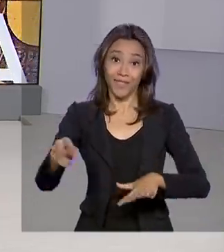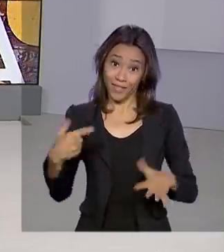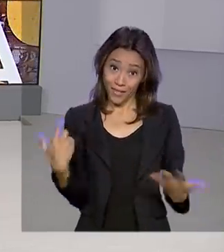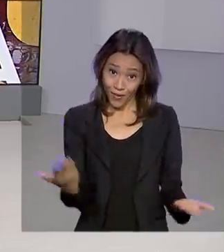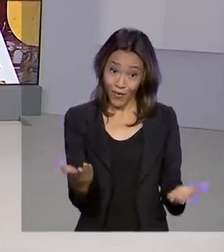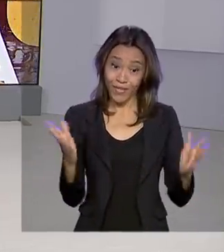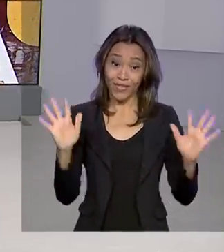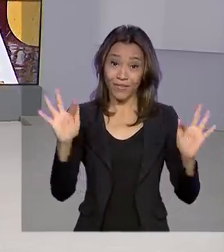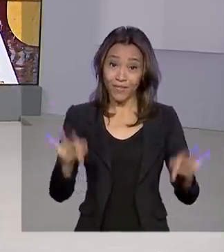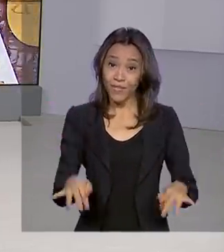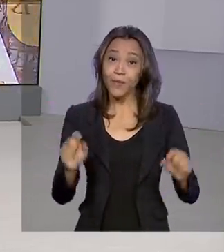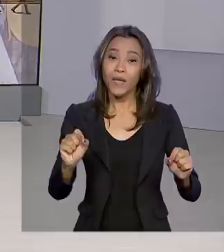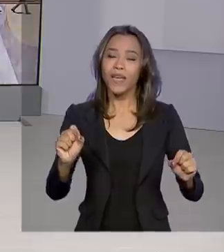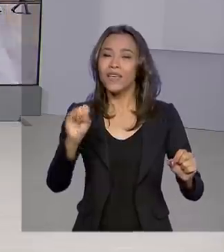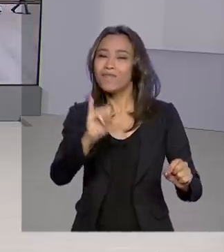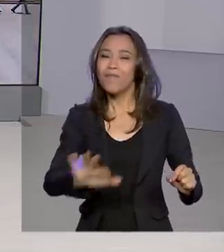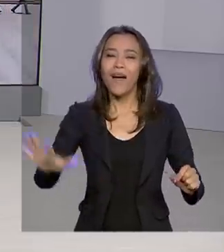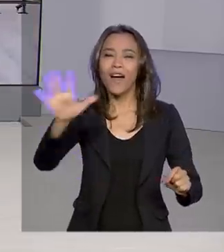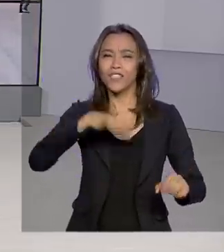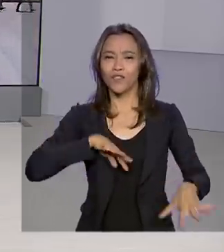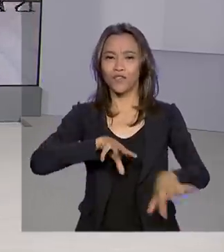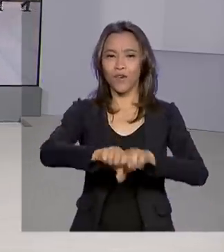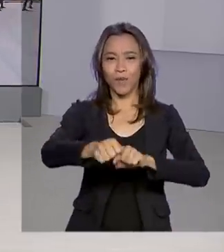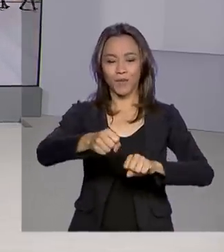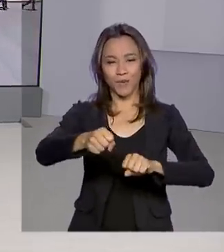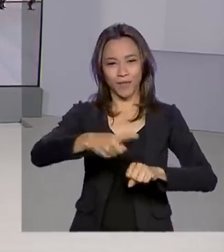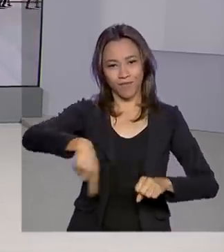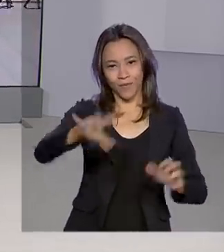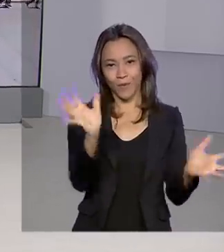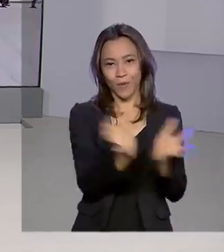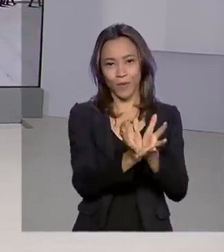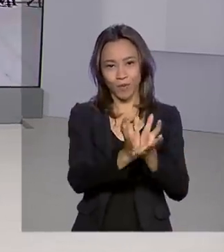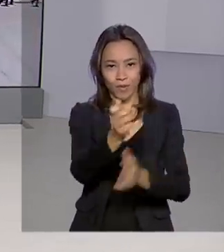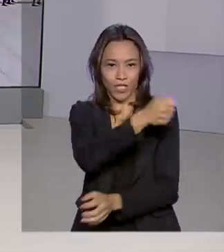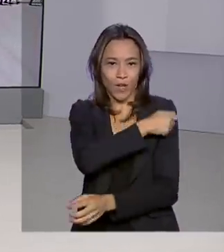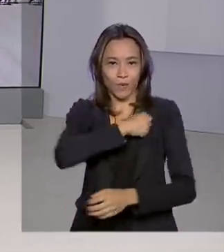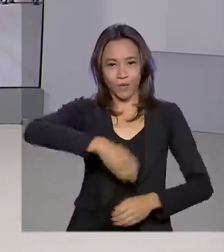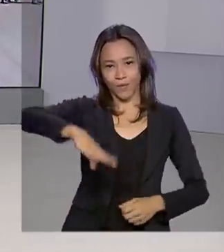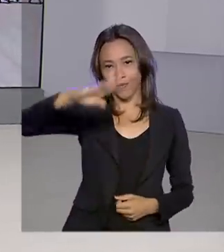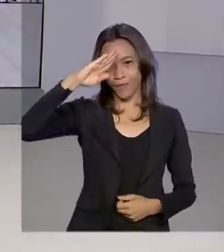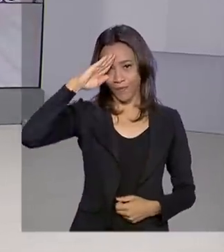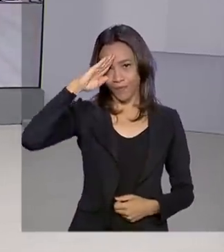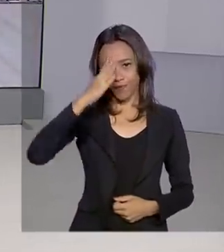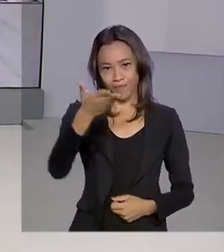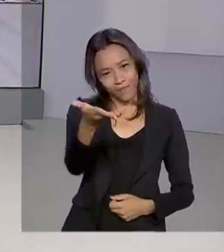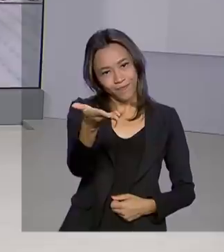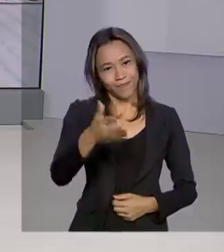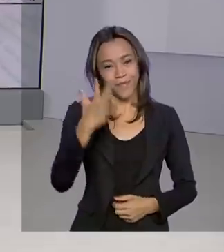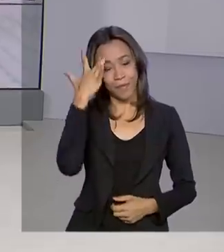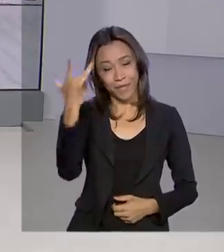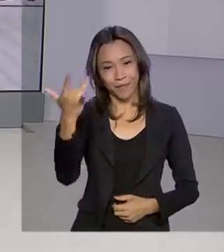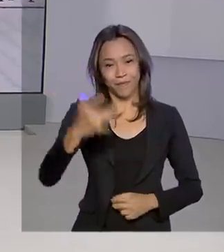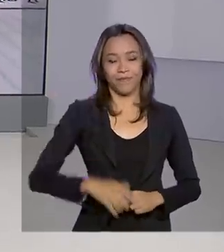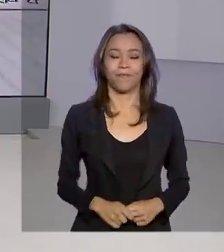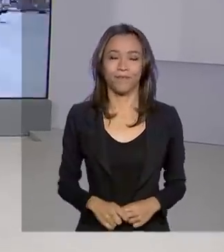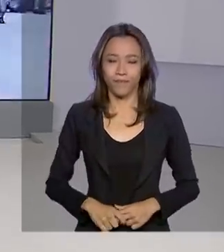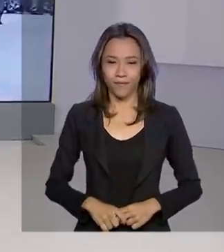encerra com imagens da formatura de mais uma turma de cadetes lá nas Agulhas Negras. Até amanhã.